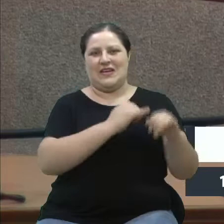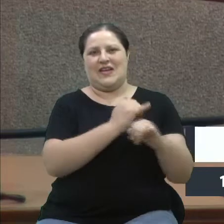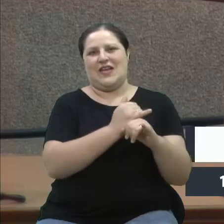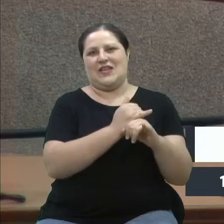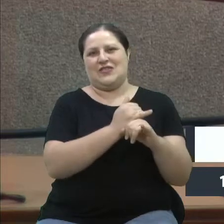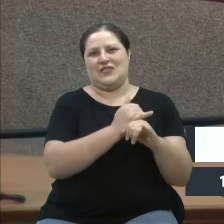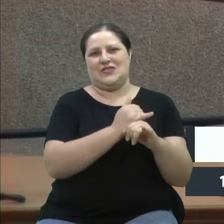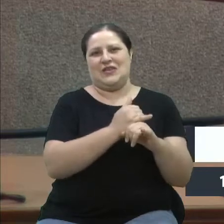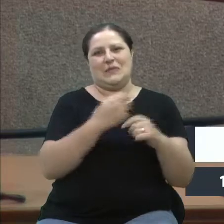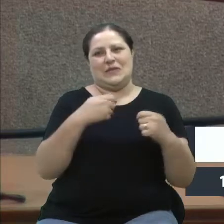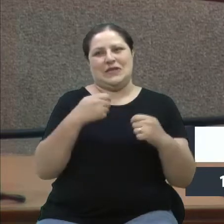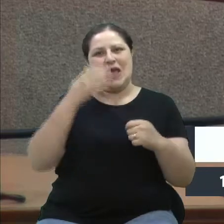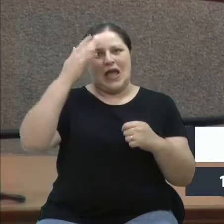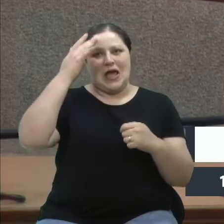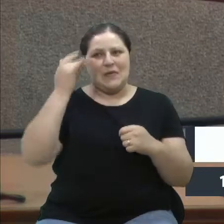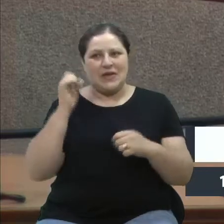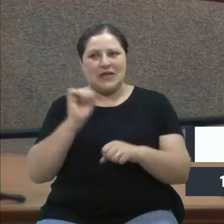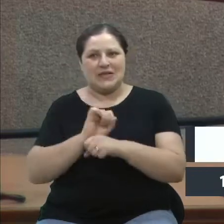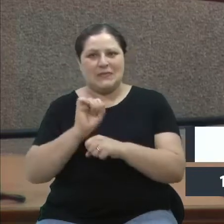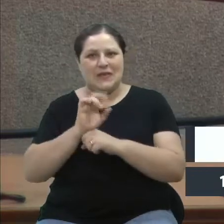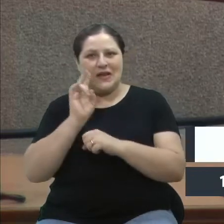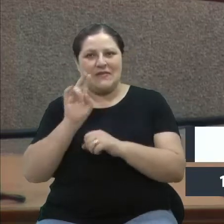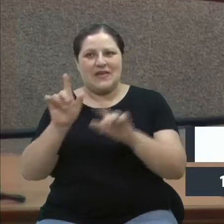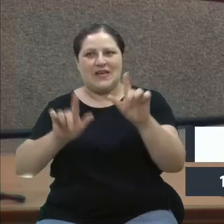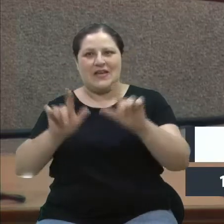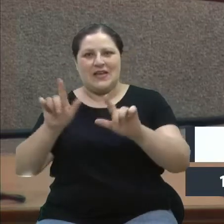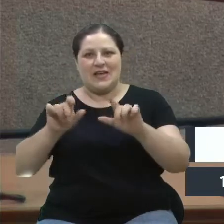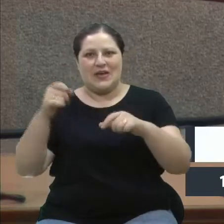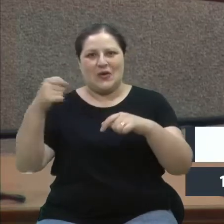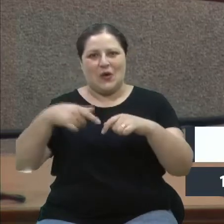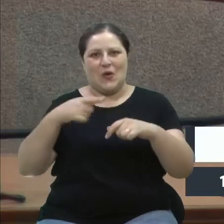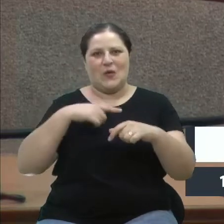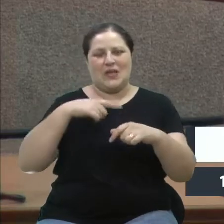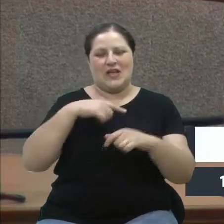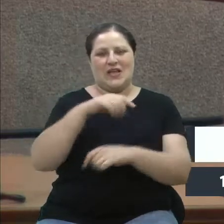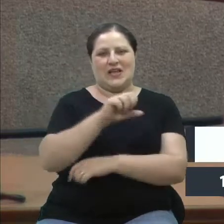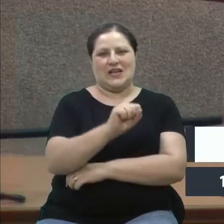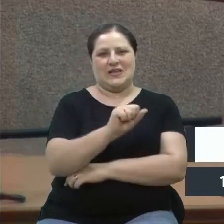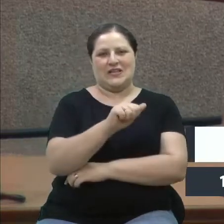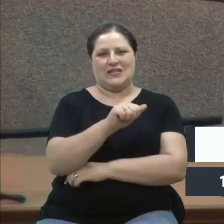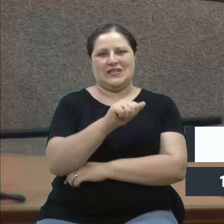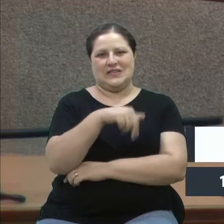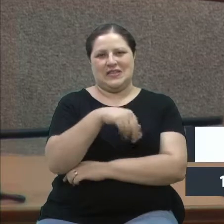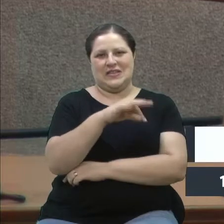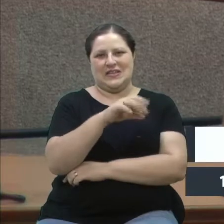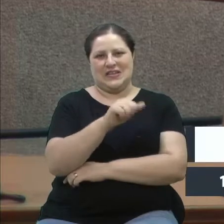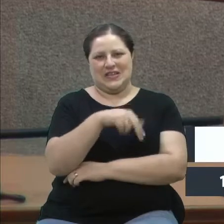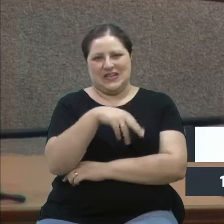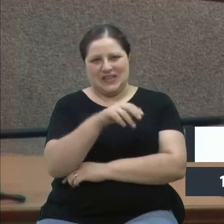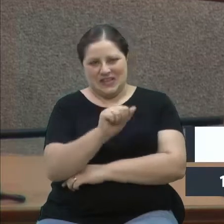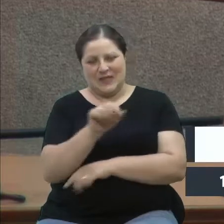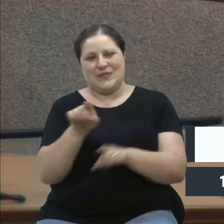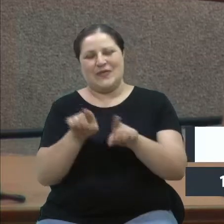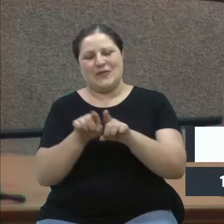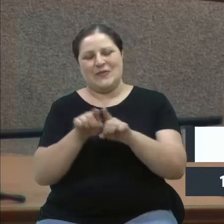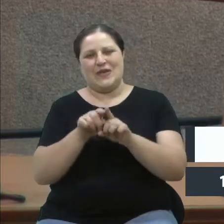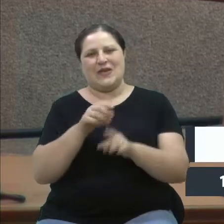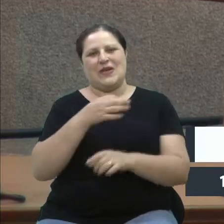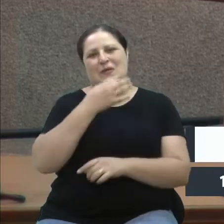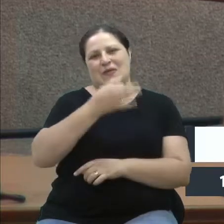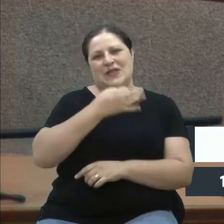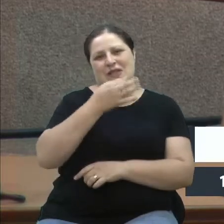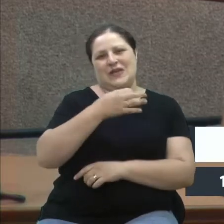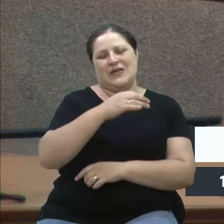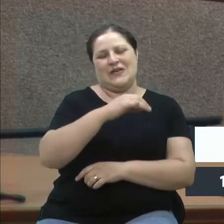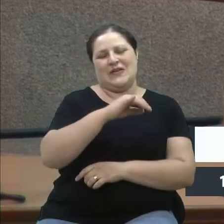Uma parte, vereadora. E o comentário do Lazier Martins, do Santana, então bons tempos do Jornal do Almoço que